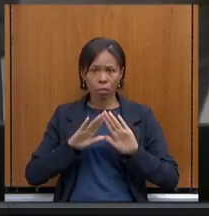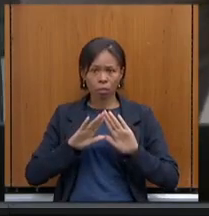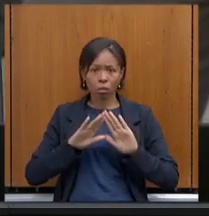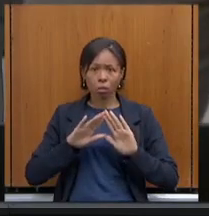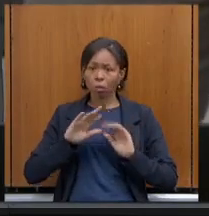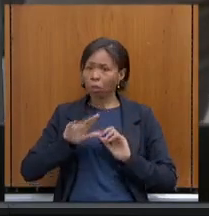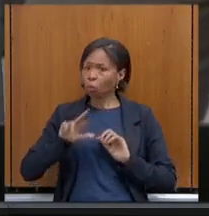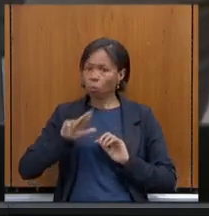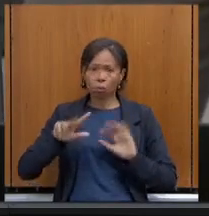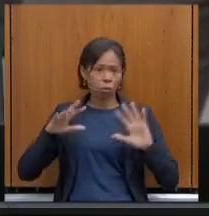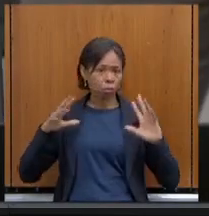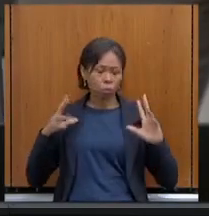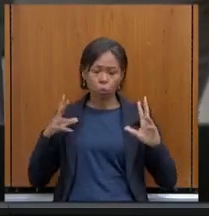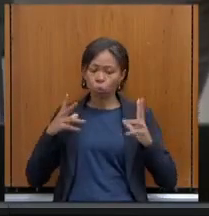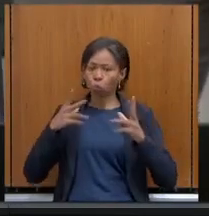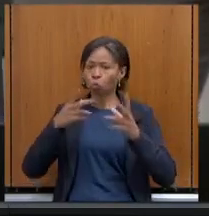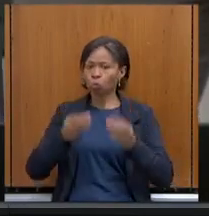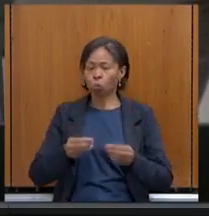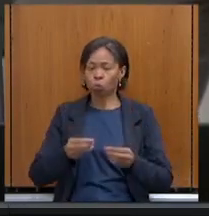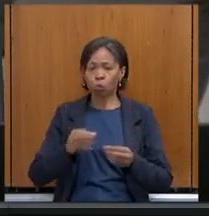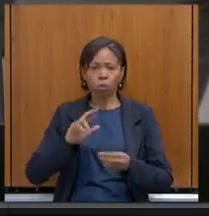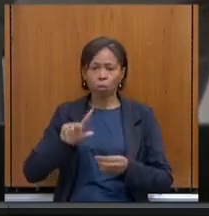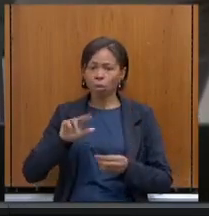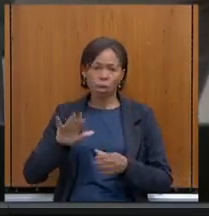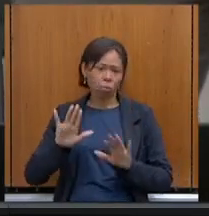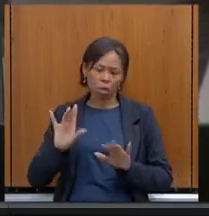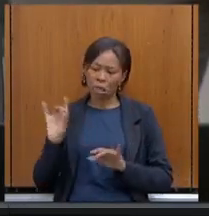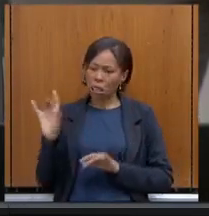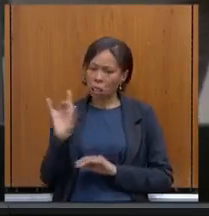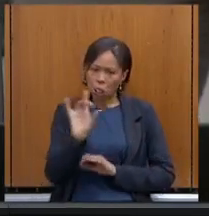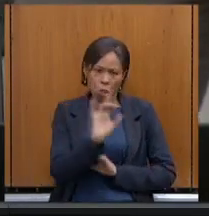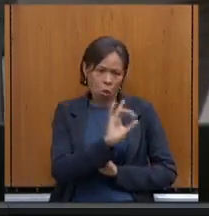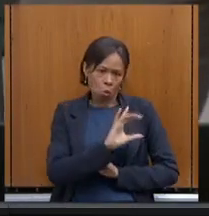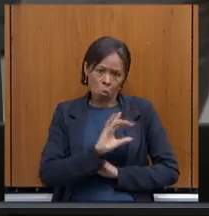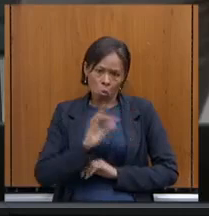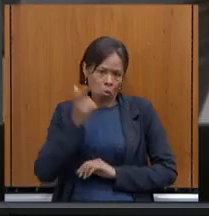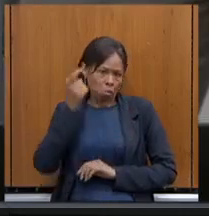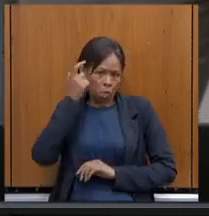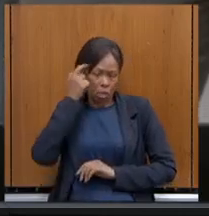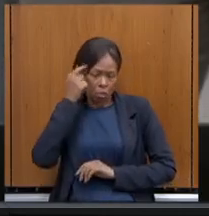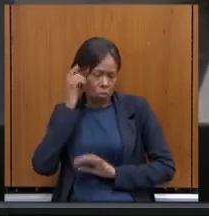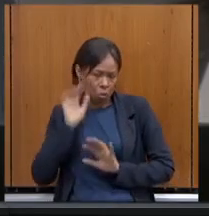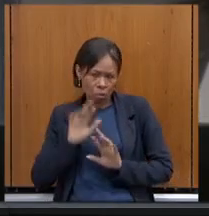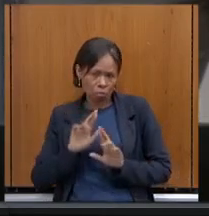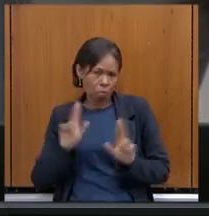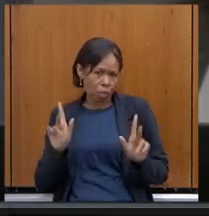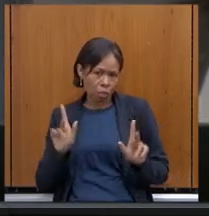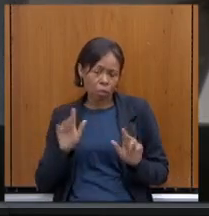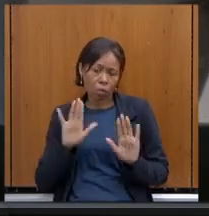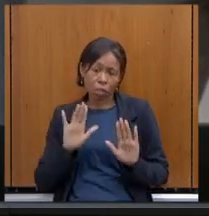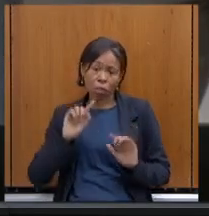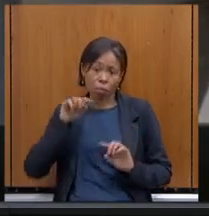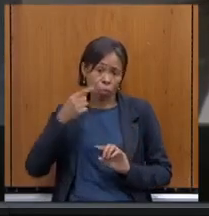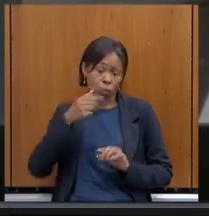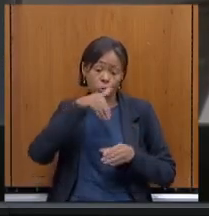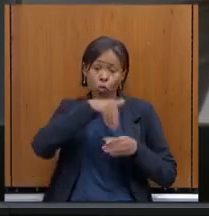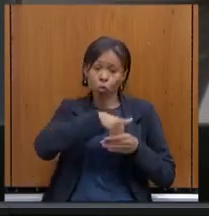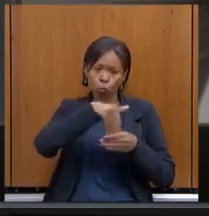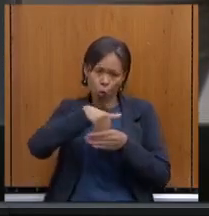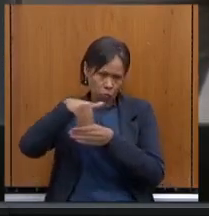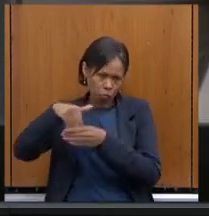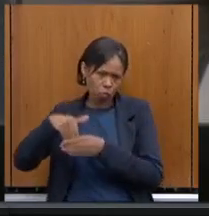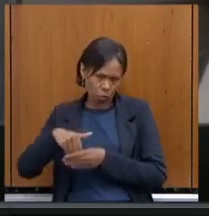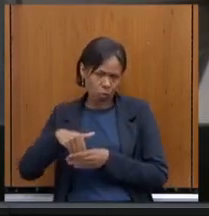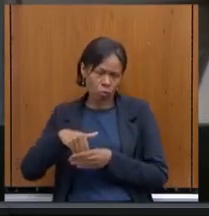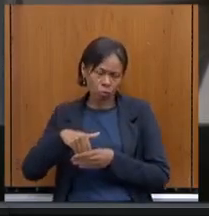é democrático, decide pelo voto, mas nós temos certeza que estamos afirmando de uma